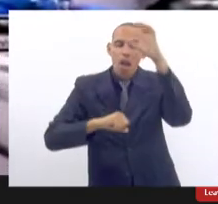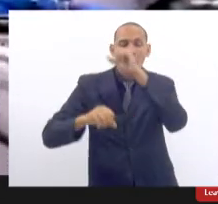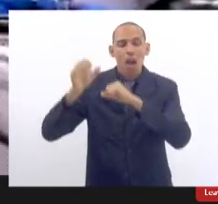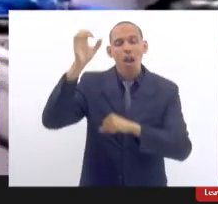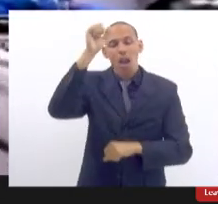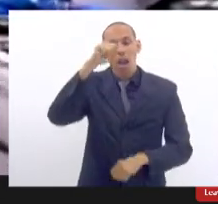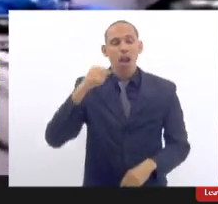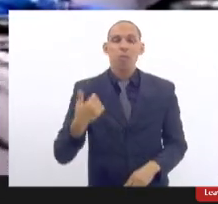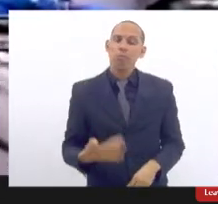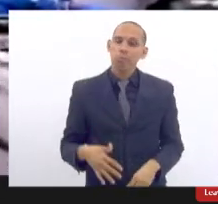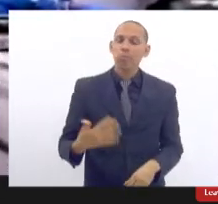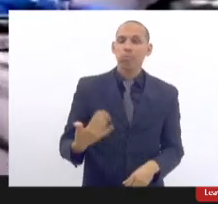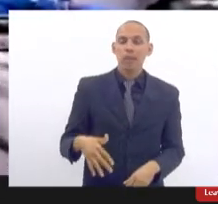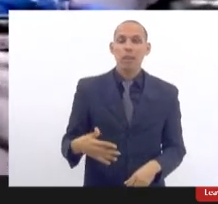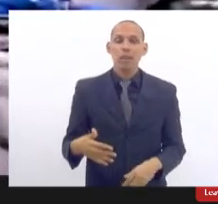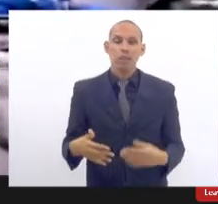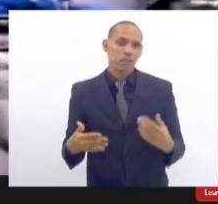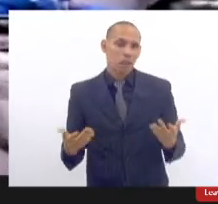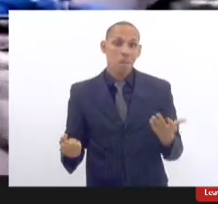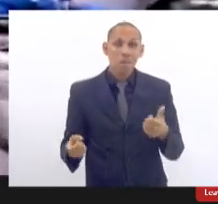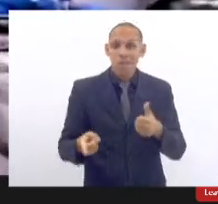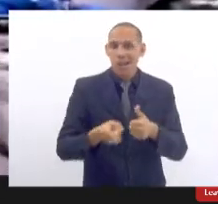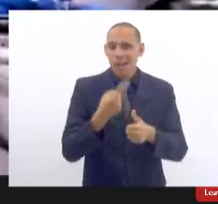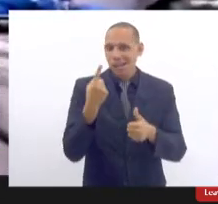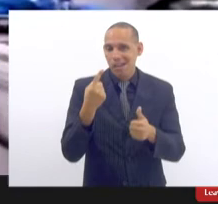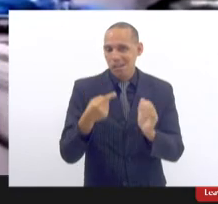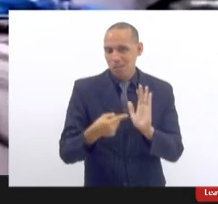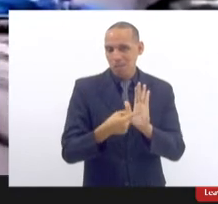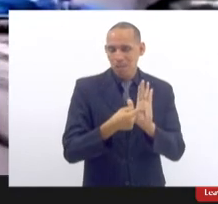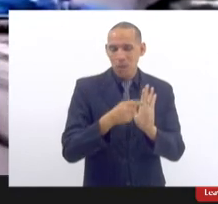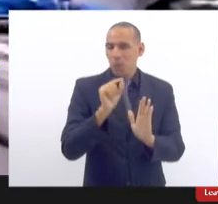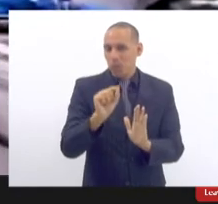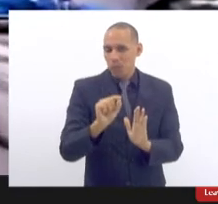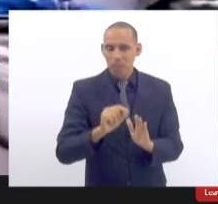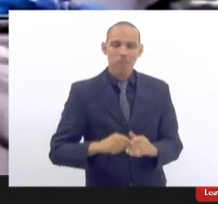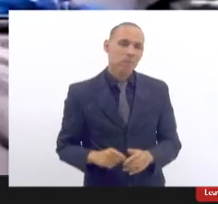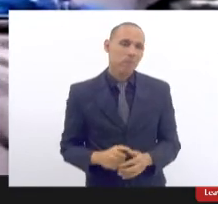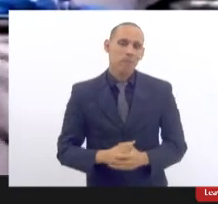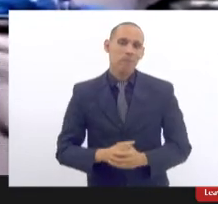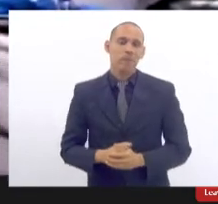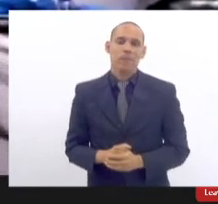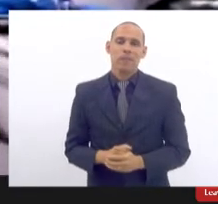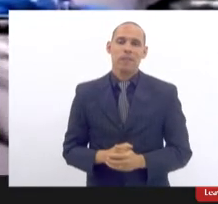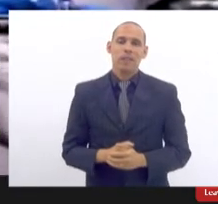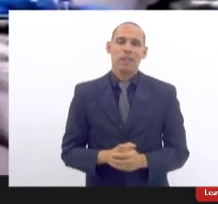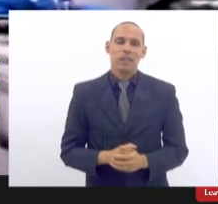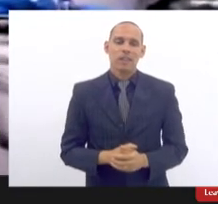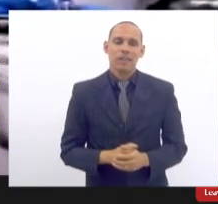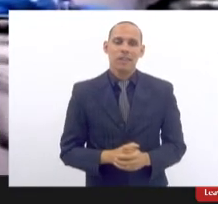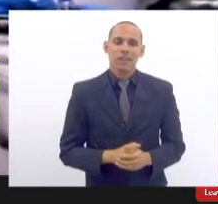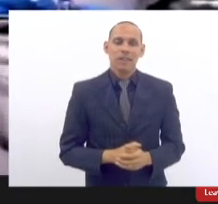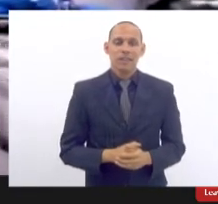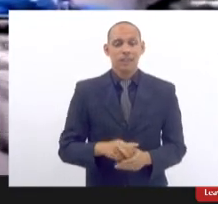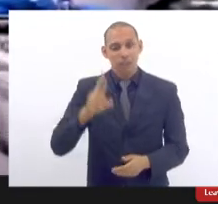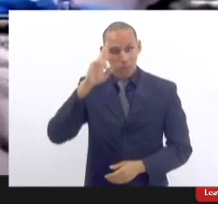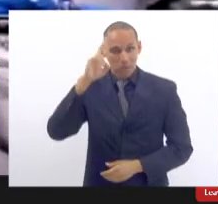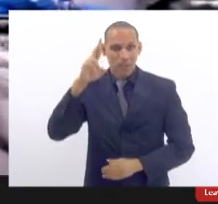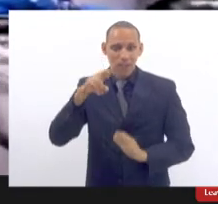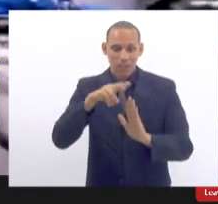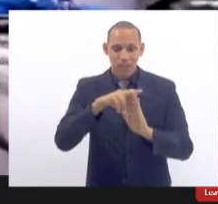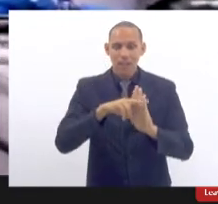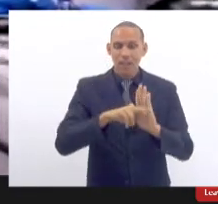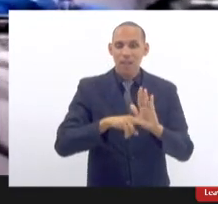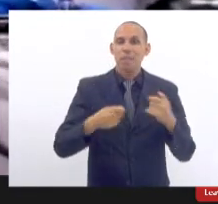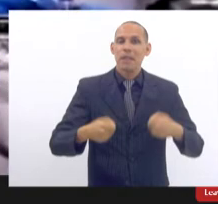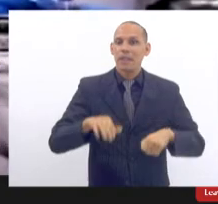assim assim acho que o primeiro ponto seria que enquanto superintendente de regulação chamar os